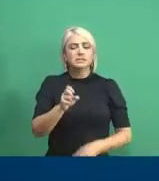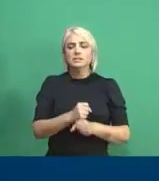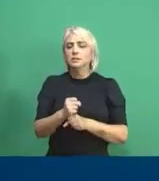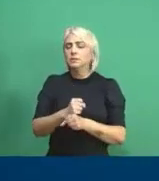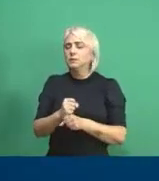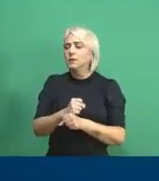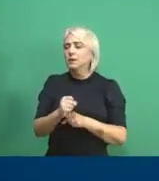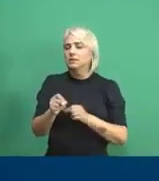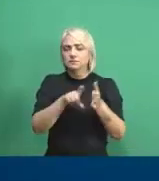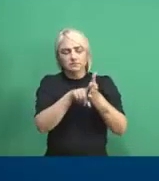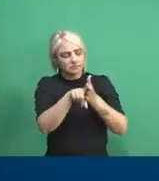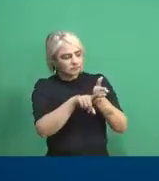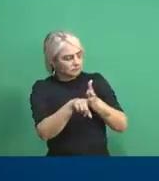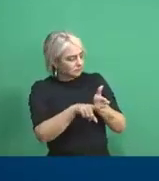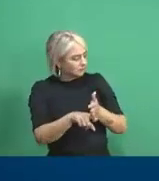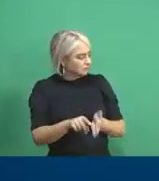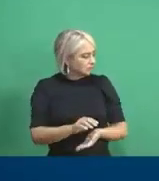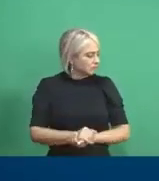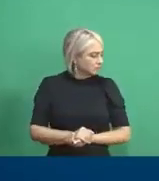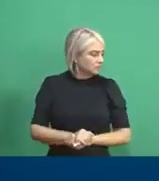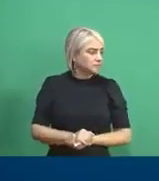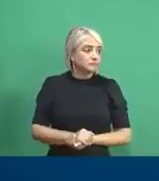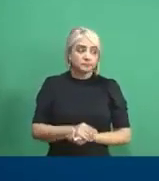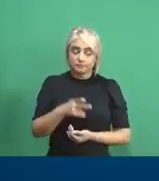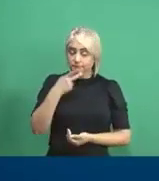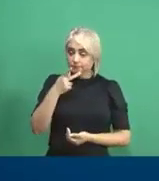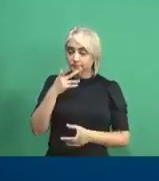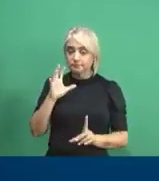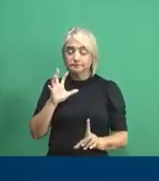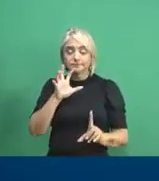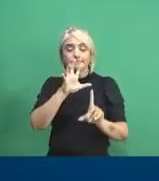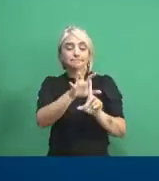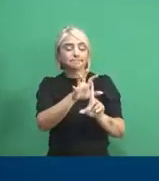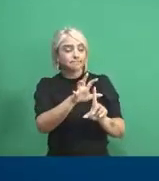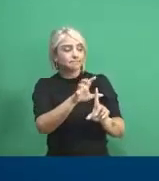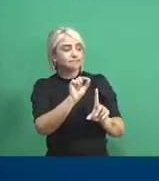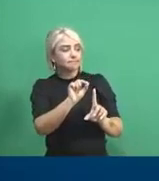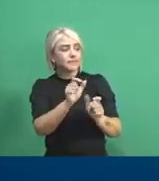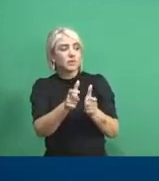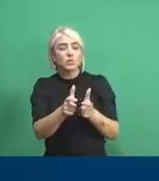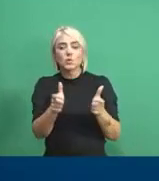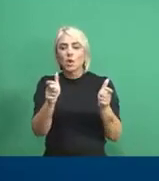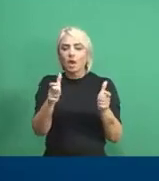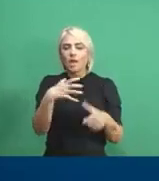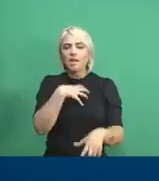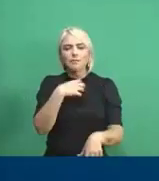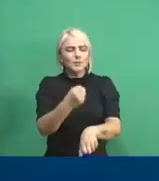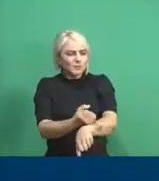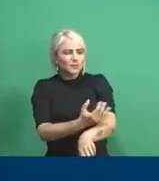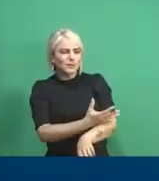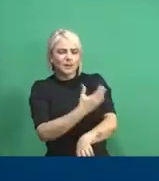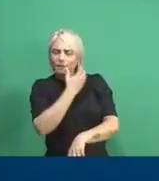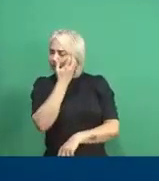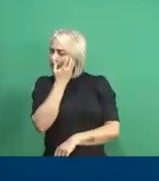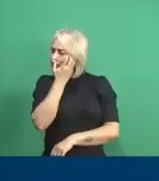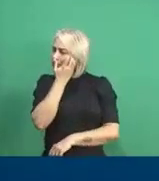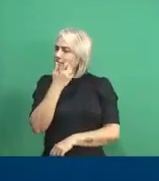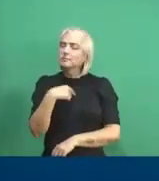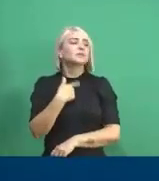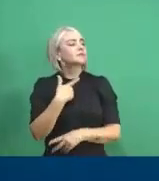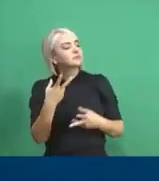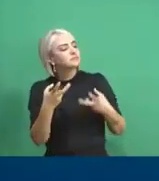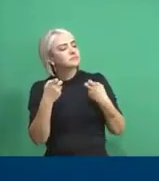de expedição? Eu costumo dizer que o impacto, como você falou, é muito grande emocionalmente também, porque a gente vê,